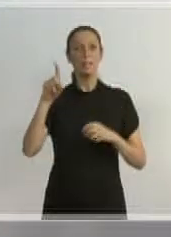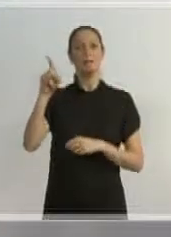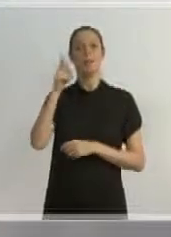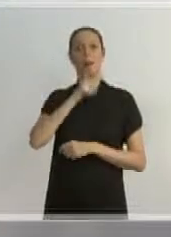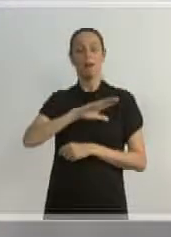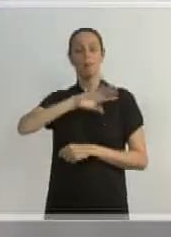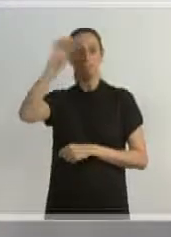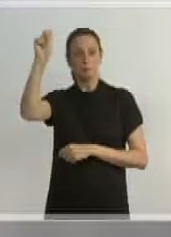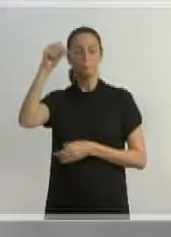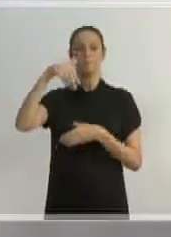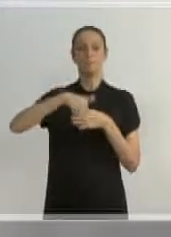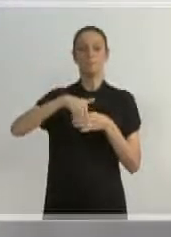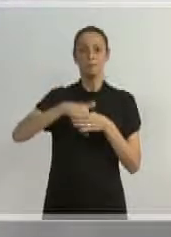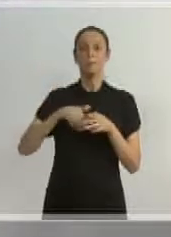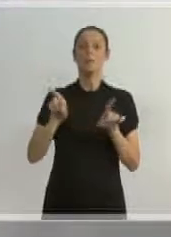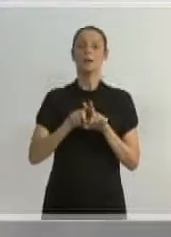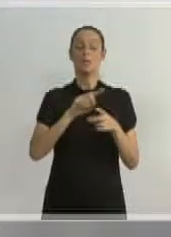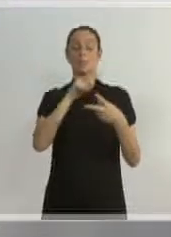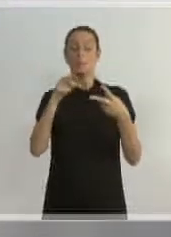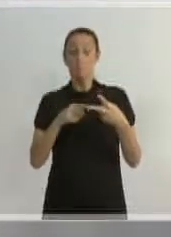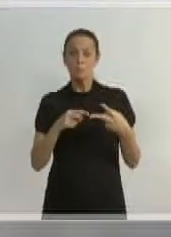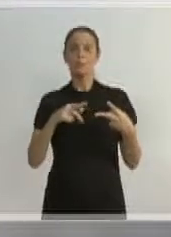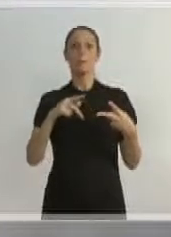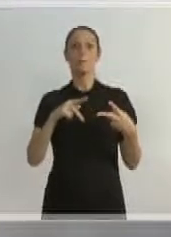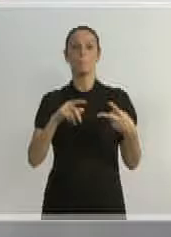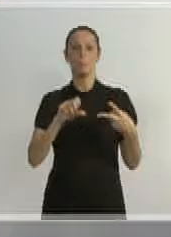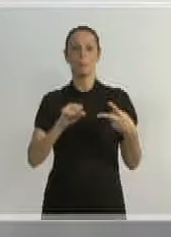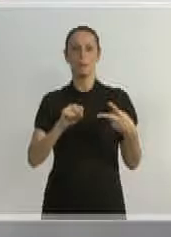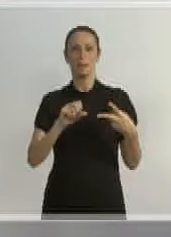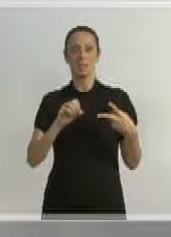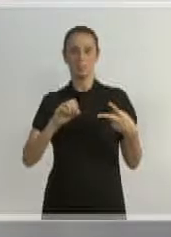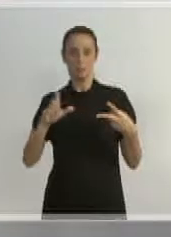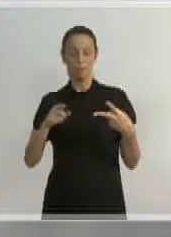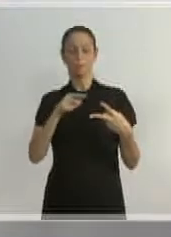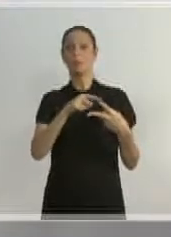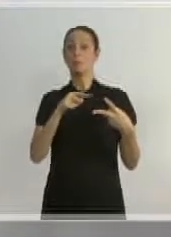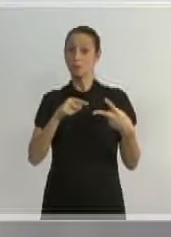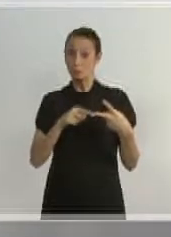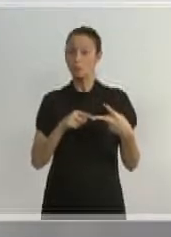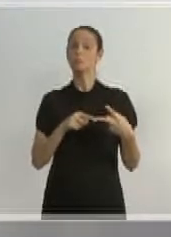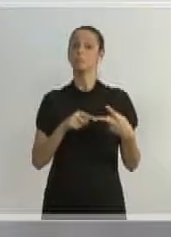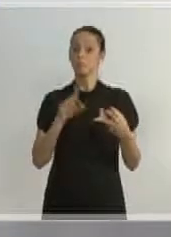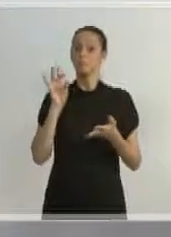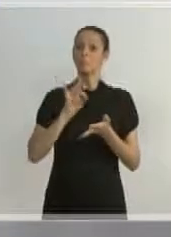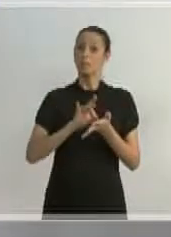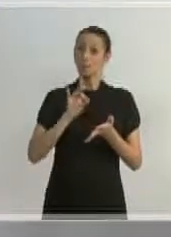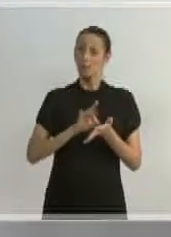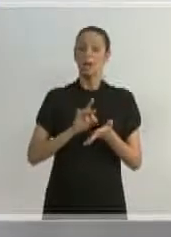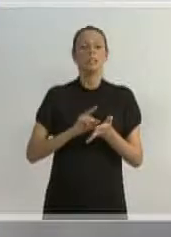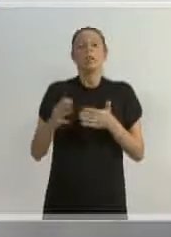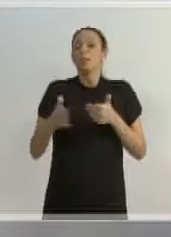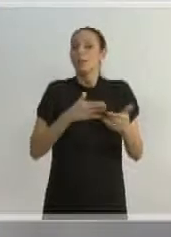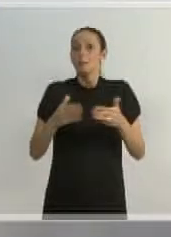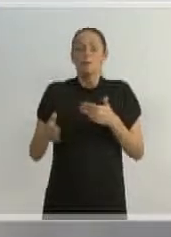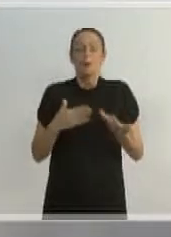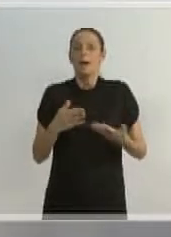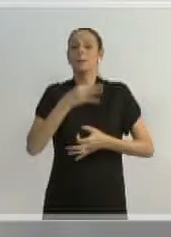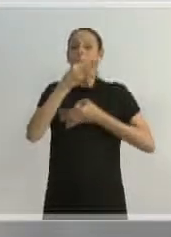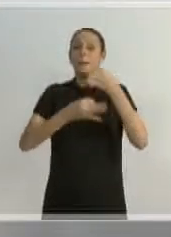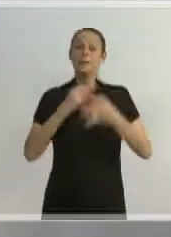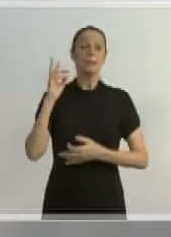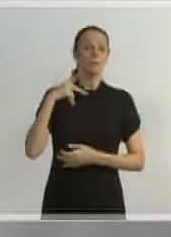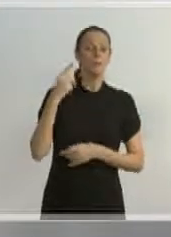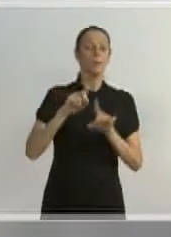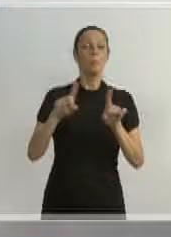Florianópolis, e o Marquito, do PSOL, o segundo mais votado da capital. Então, eles selecionam pessoas, independentemente do posicionamento político, mas que têm